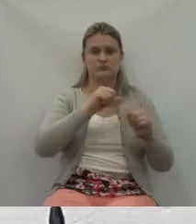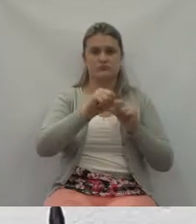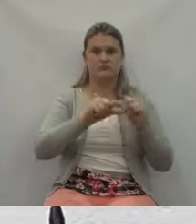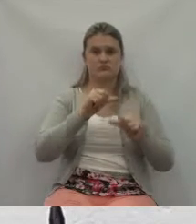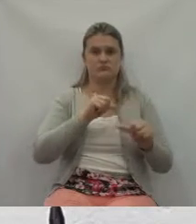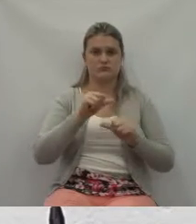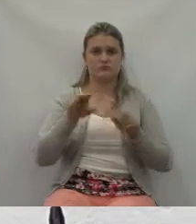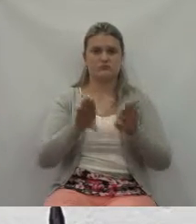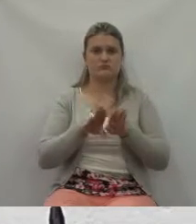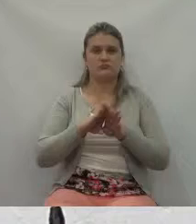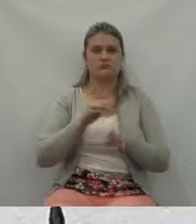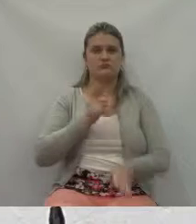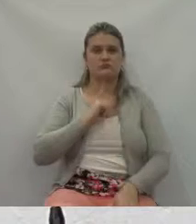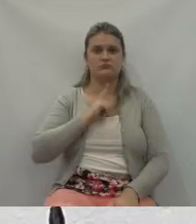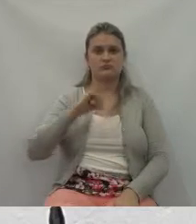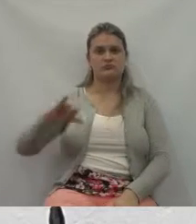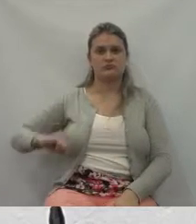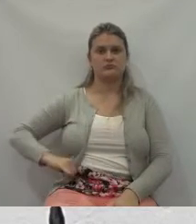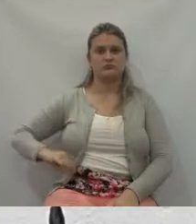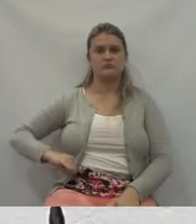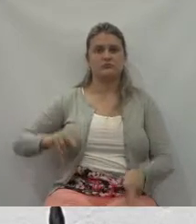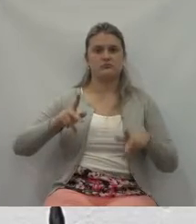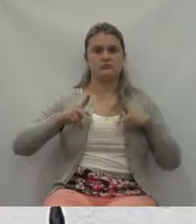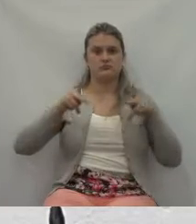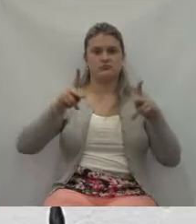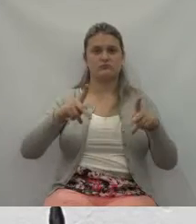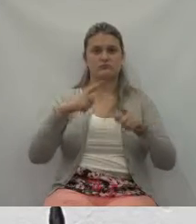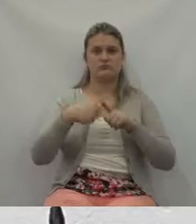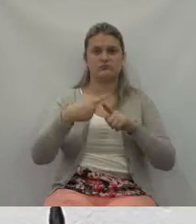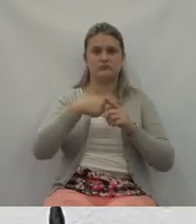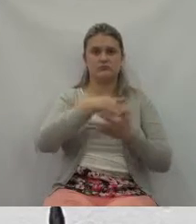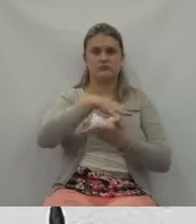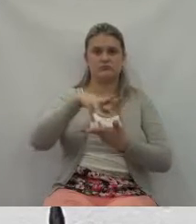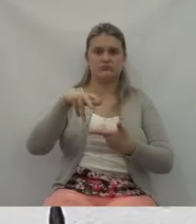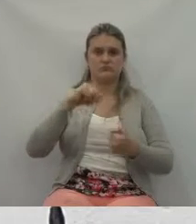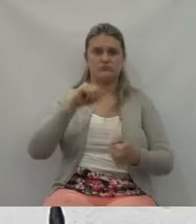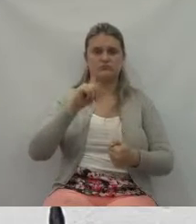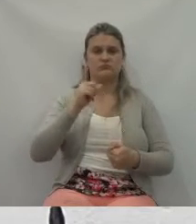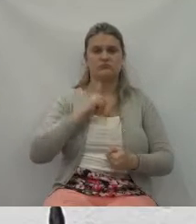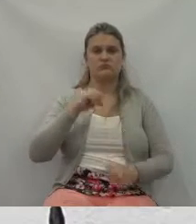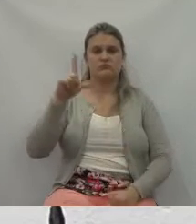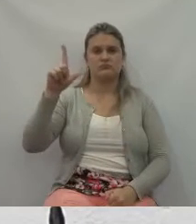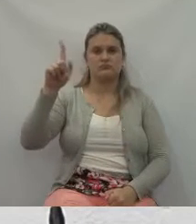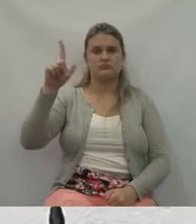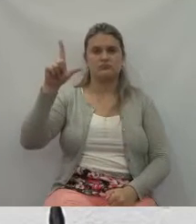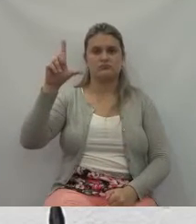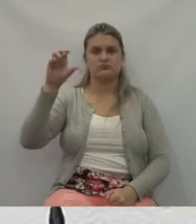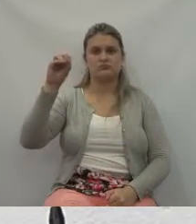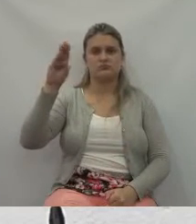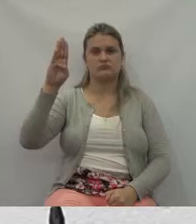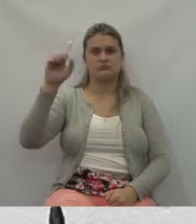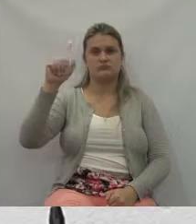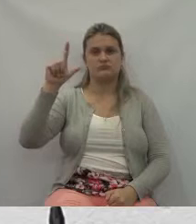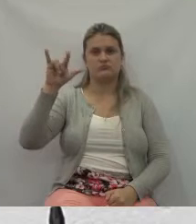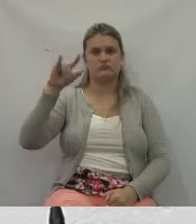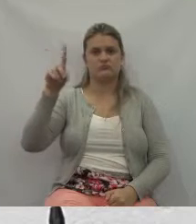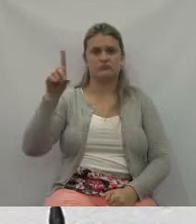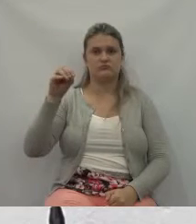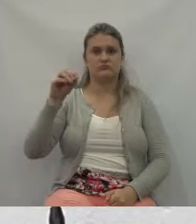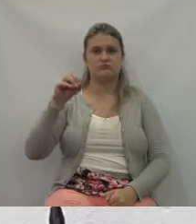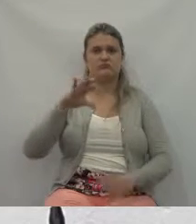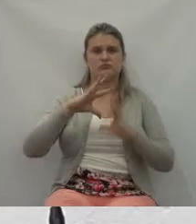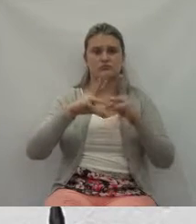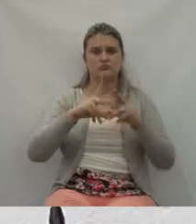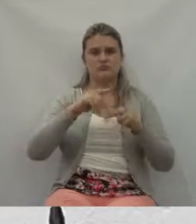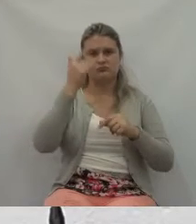povo. Porque o mundo é globalizado. Então, nações, todos nós somos um pouco culpados em relação a tudo